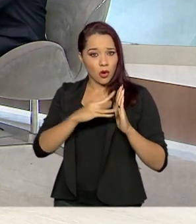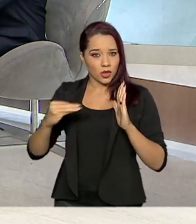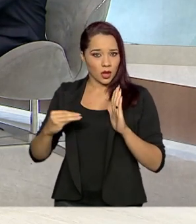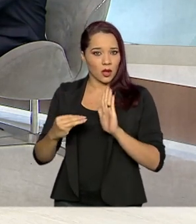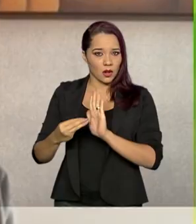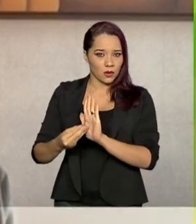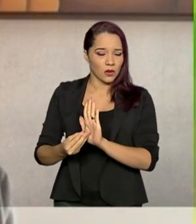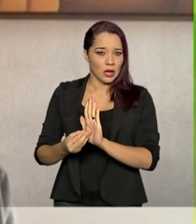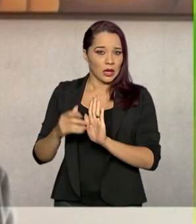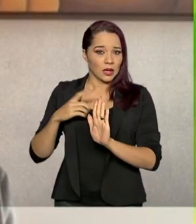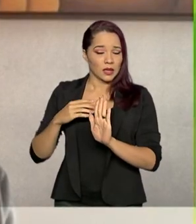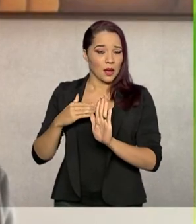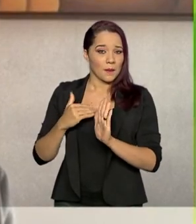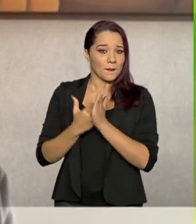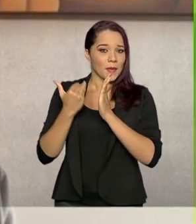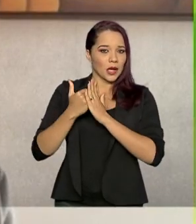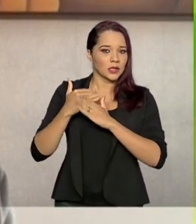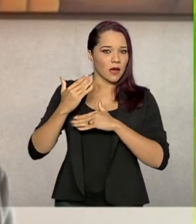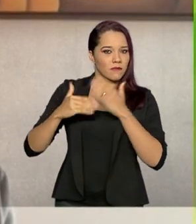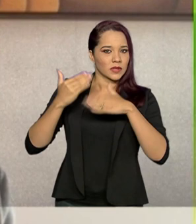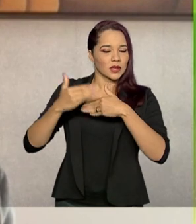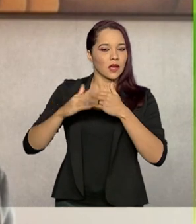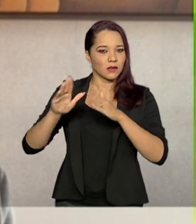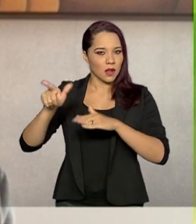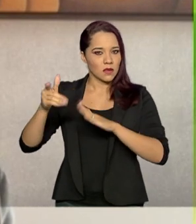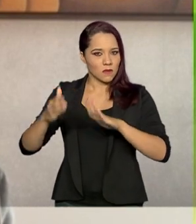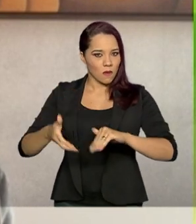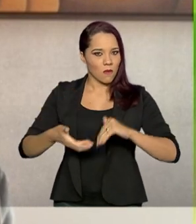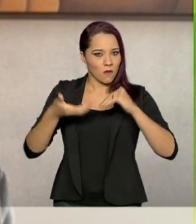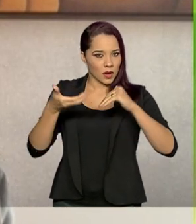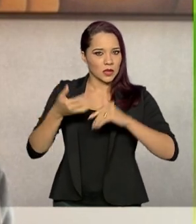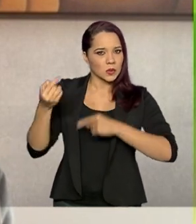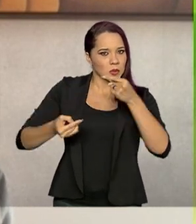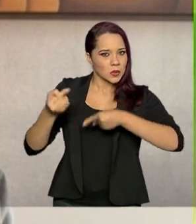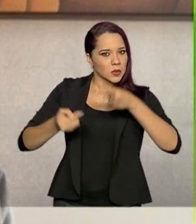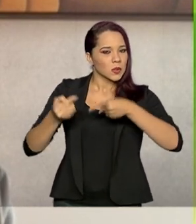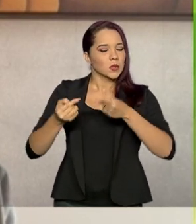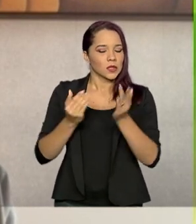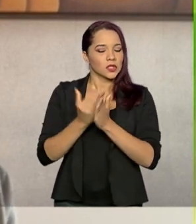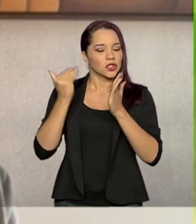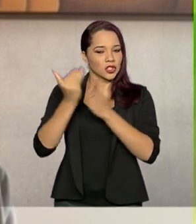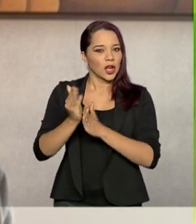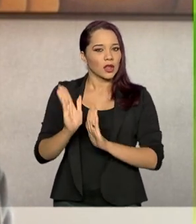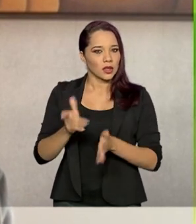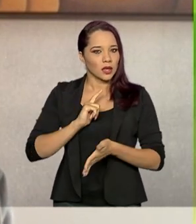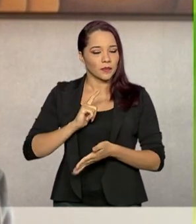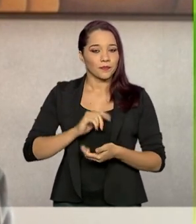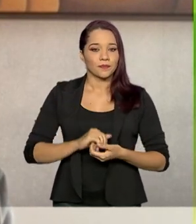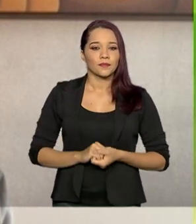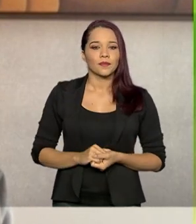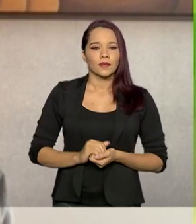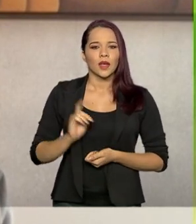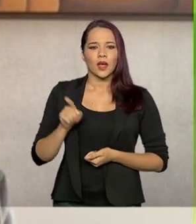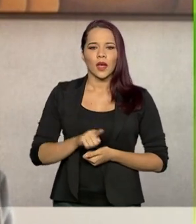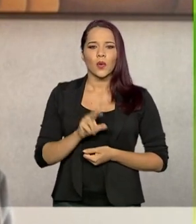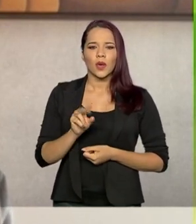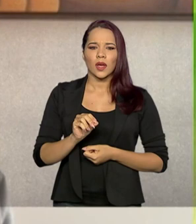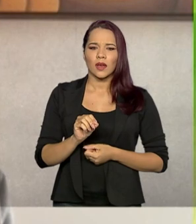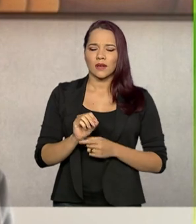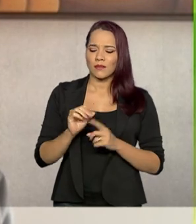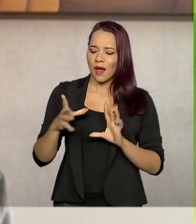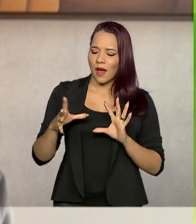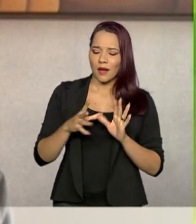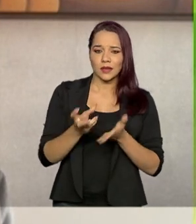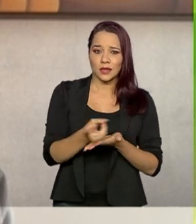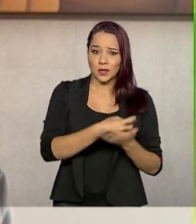mais avançado no Congresso Nacional, cujo debate está mais avançado, trata-se de uma unificação da